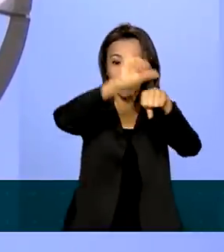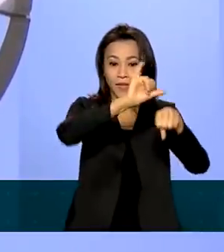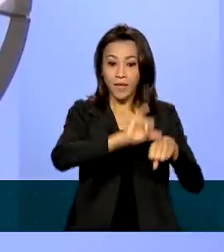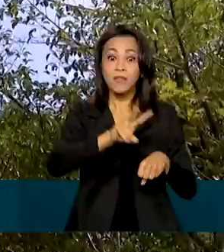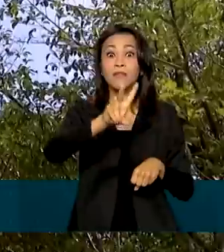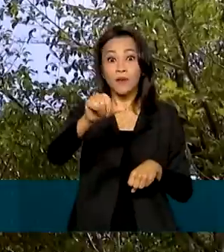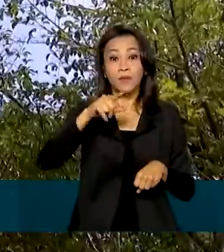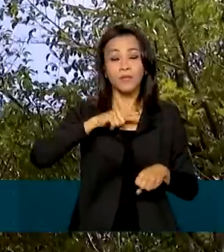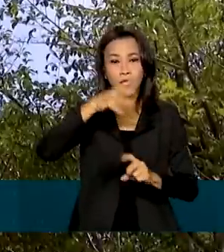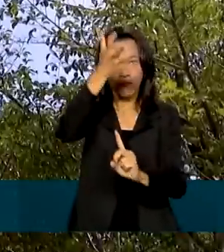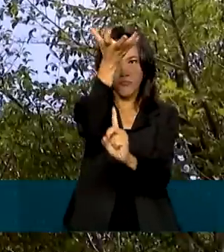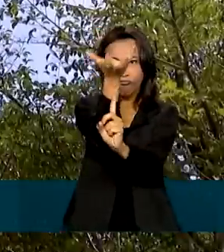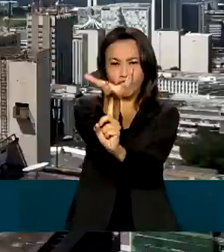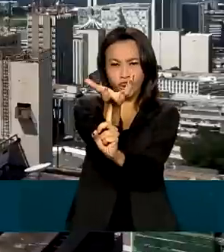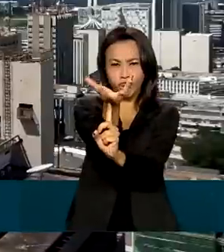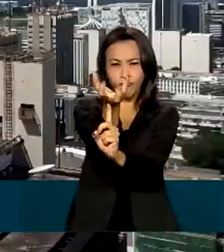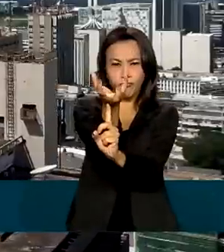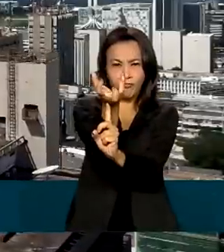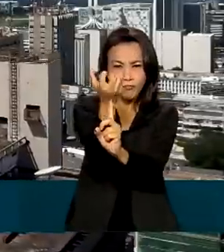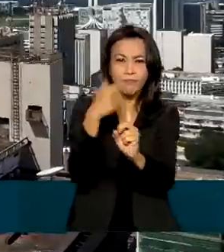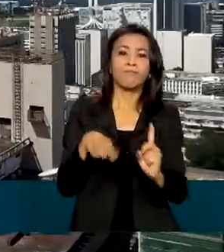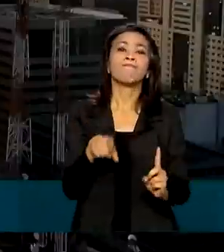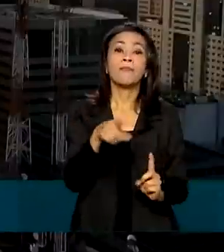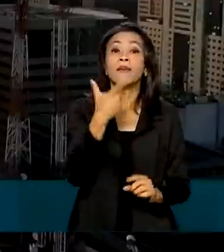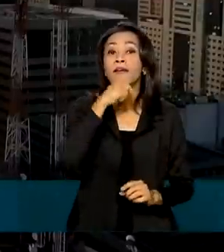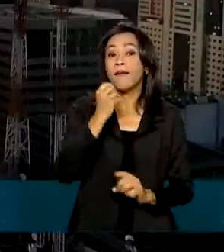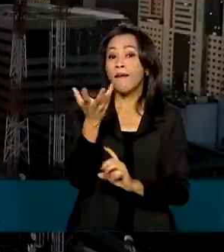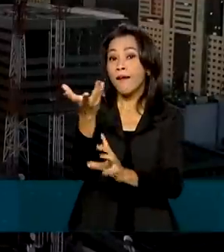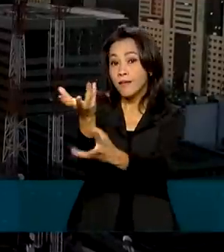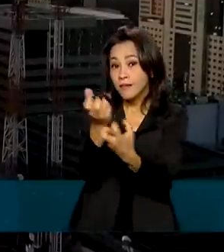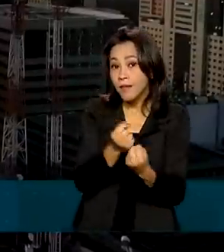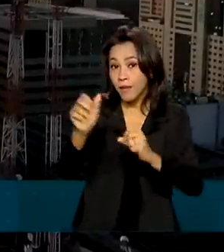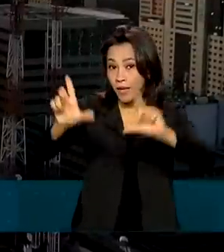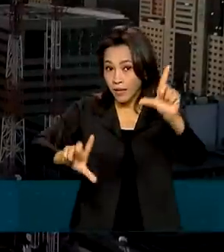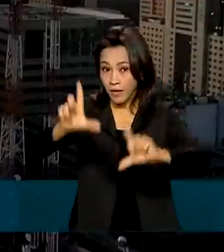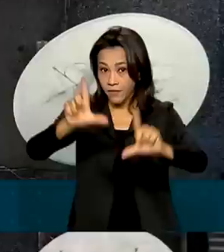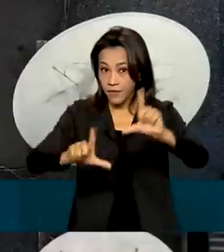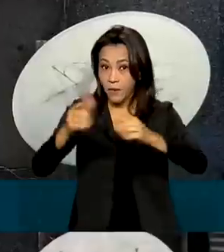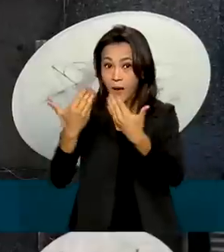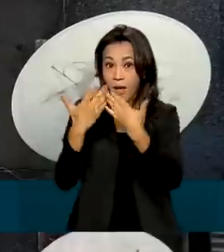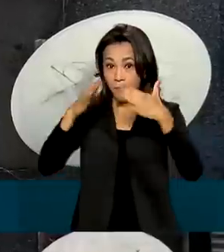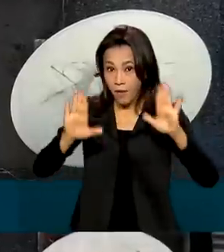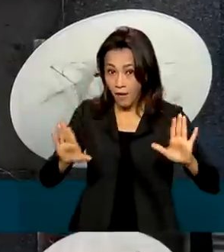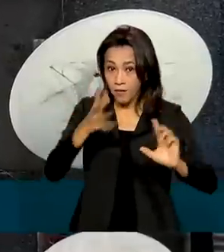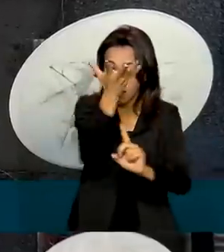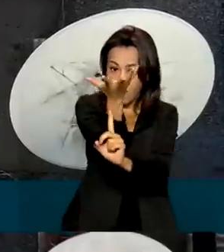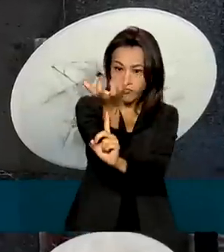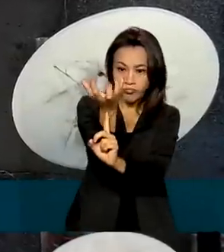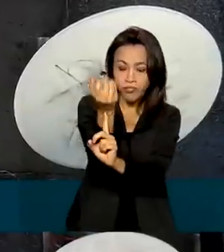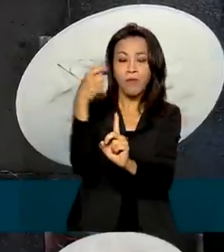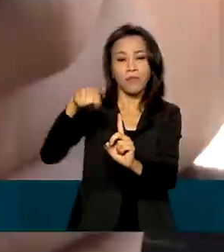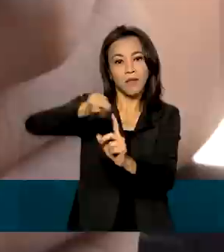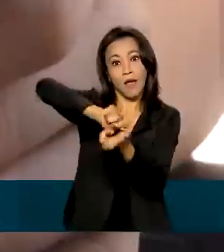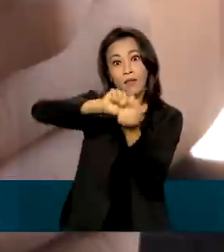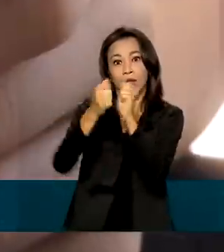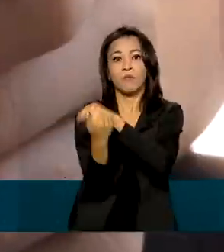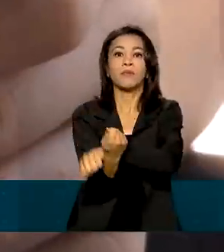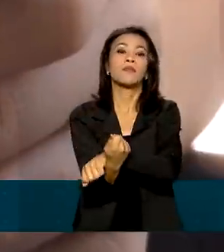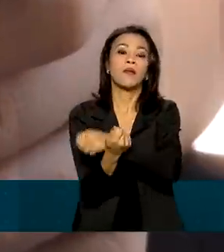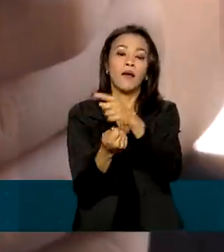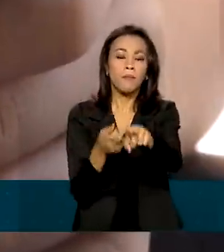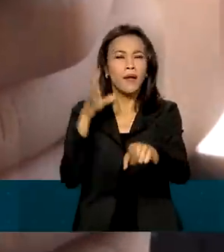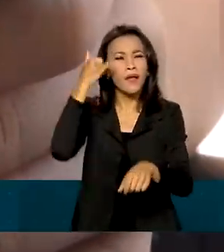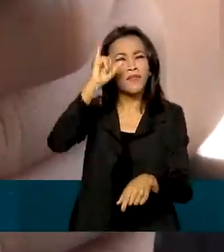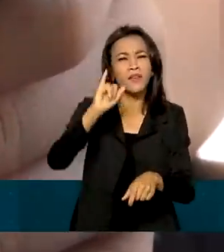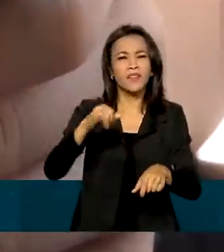operação. Quem recebe as transmissões da TV aberta pela antena parabólica precisa adaptar o equipamento para